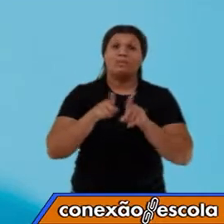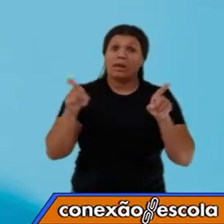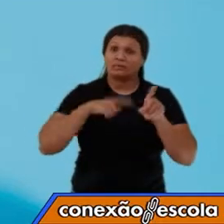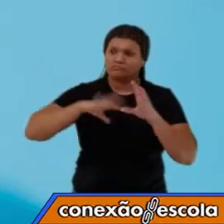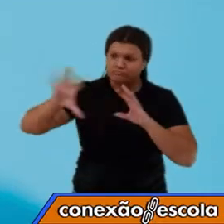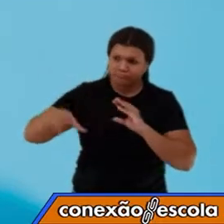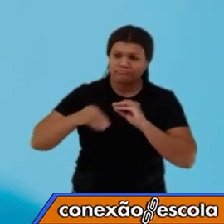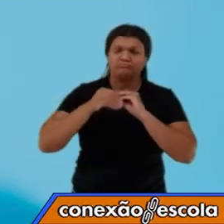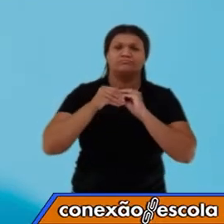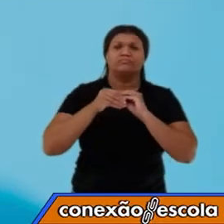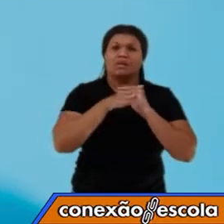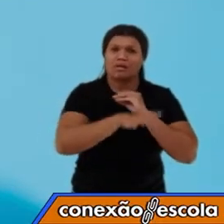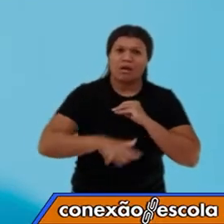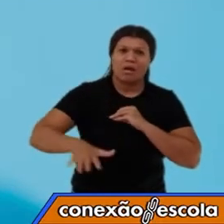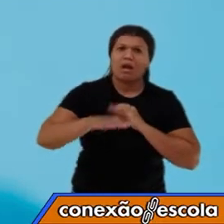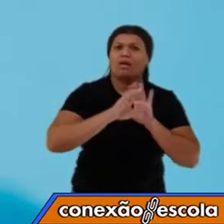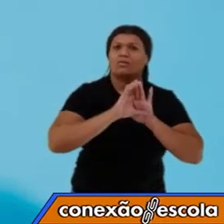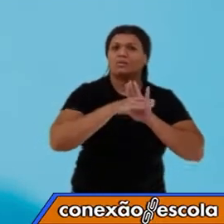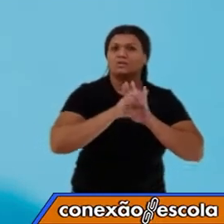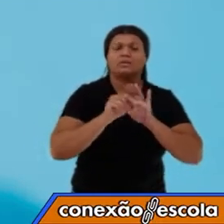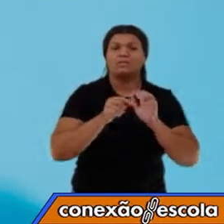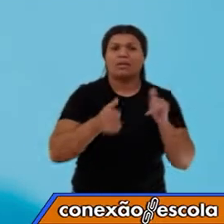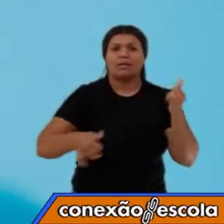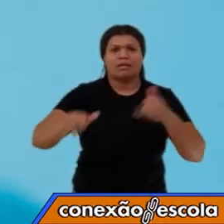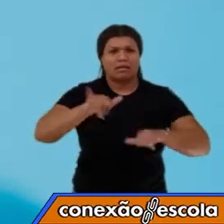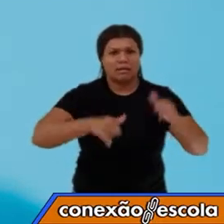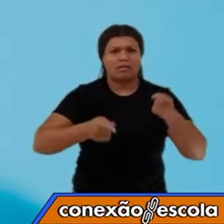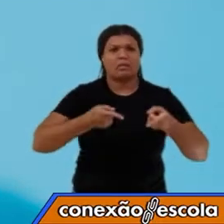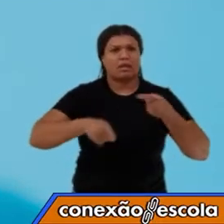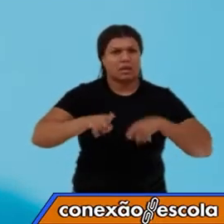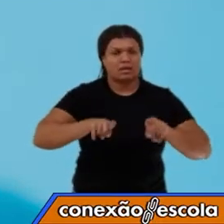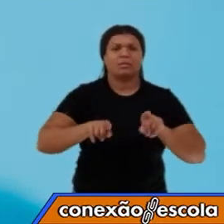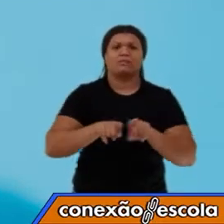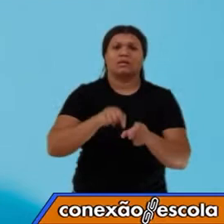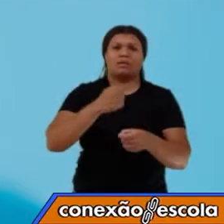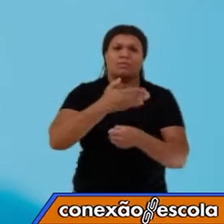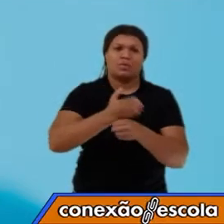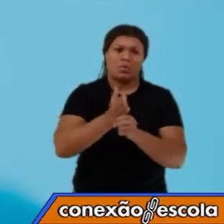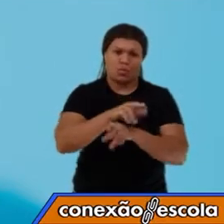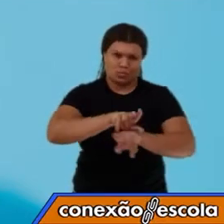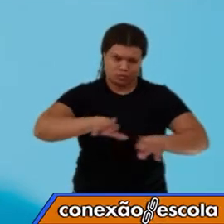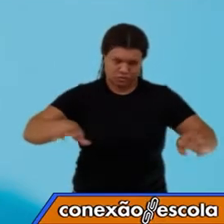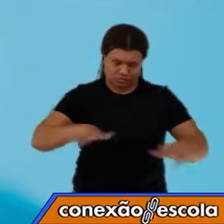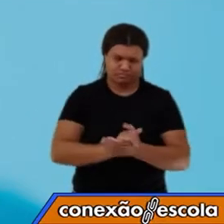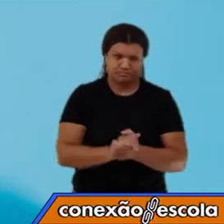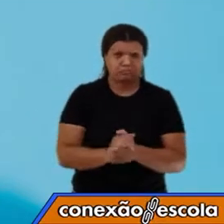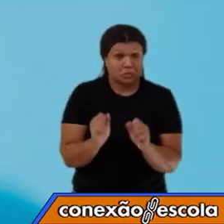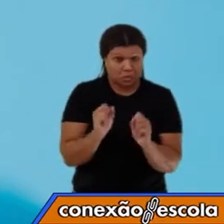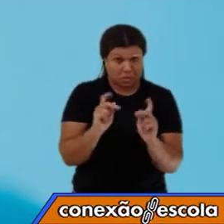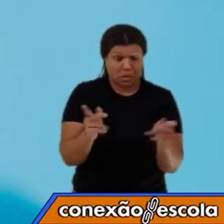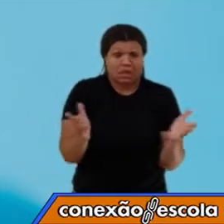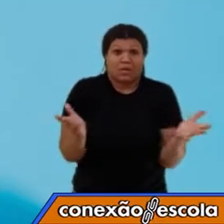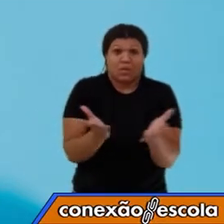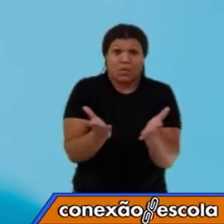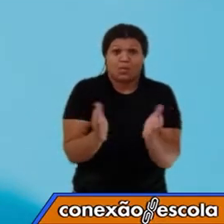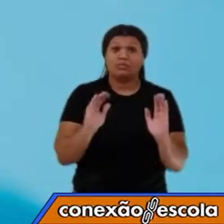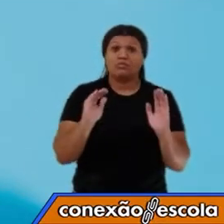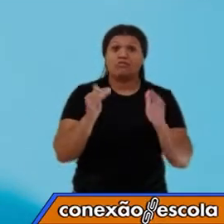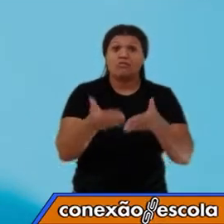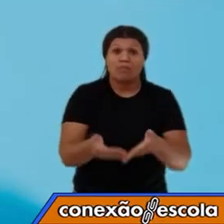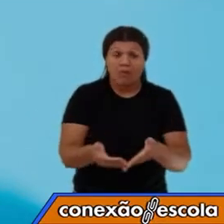trazendo conceitos do campo da física, da química e da biologia. Certo? E hoje, precisamente, da